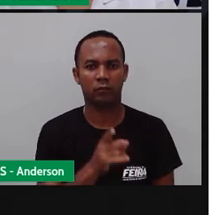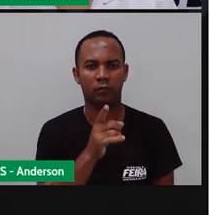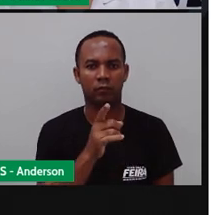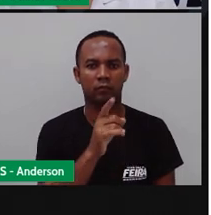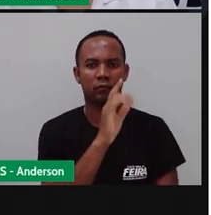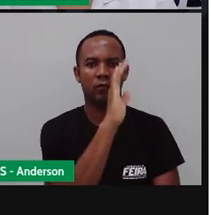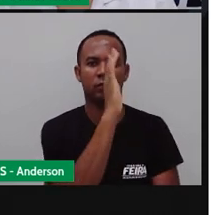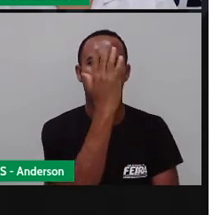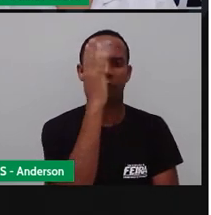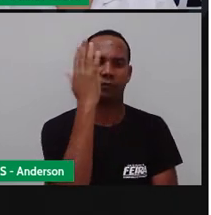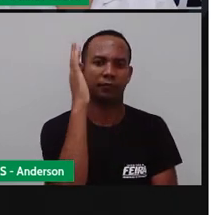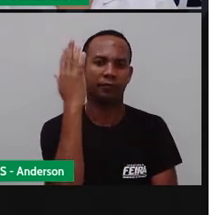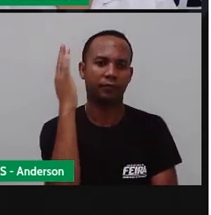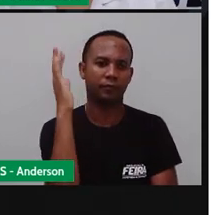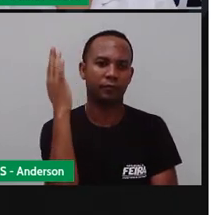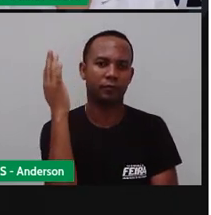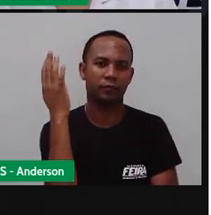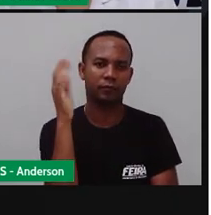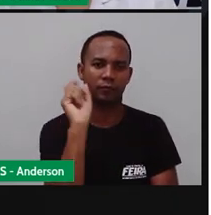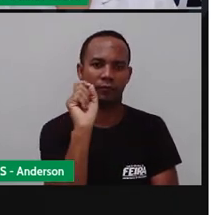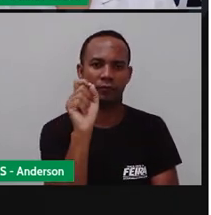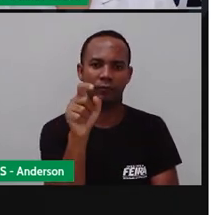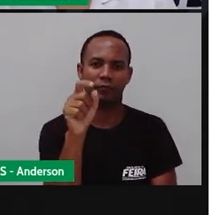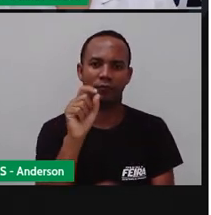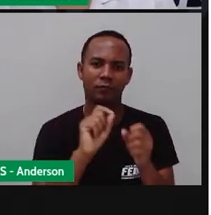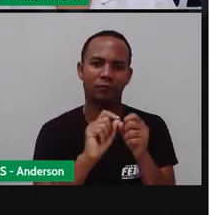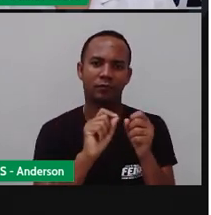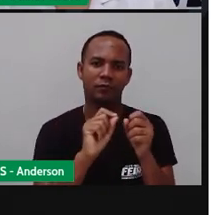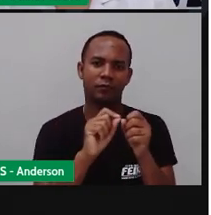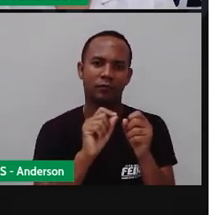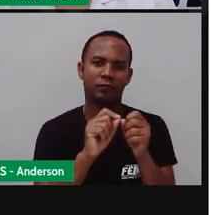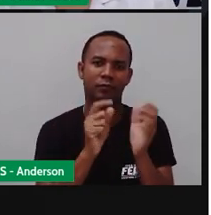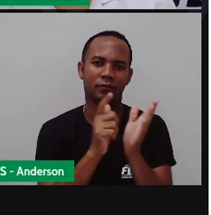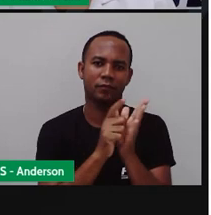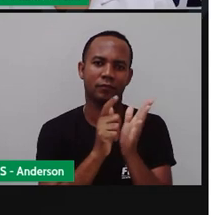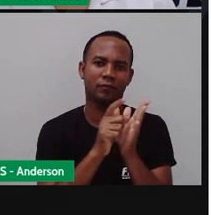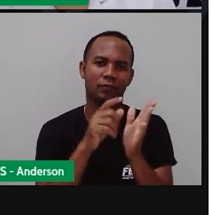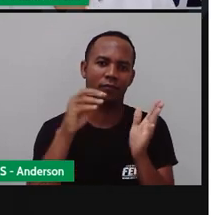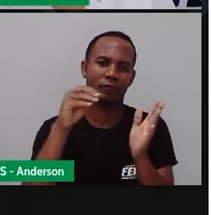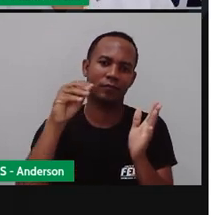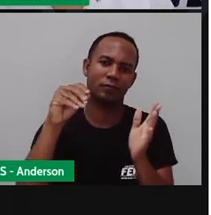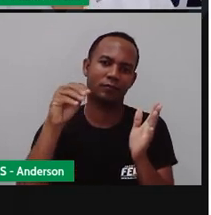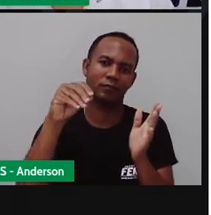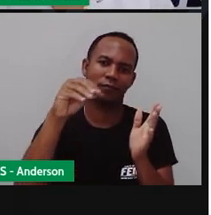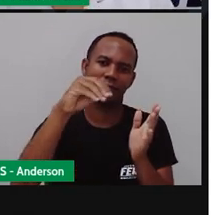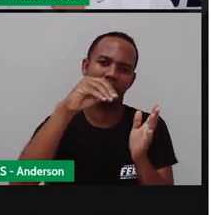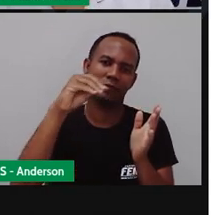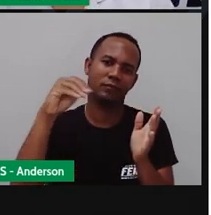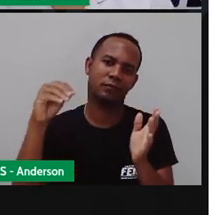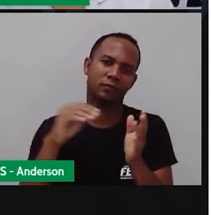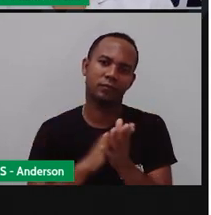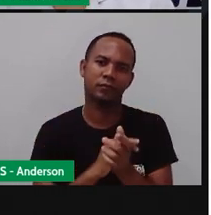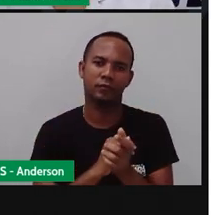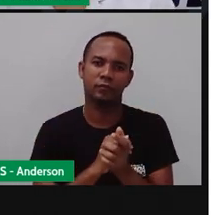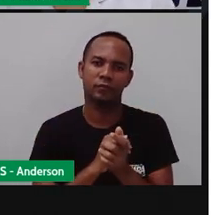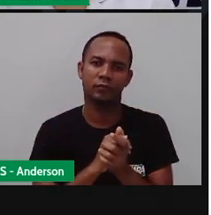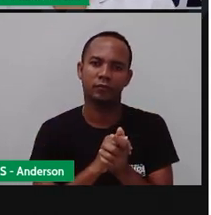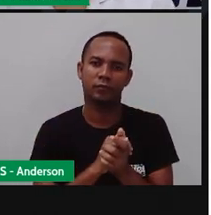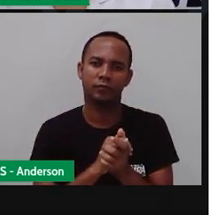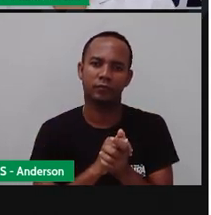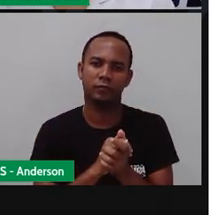nessa imagem, né? A tem aqui as árvores, né? Feitas com papel crepom Mas você pode utilizar aí Outros materiais, né?